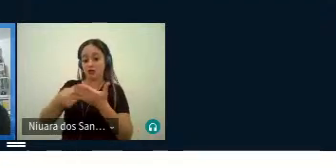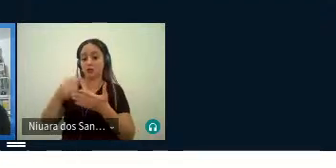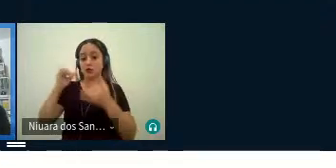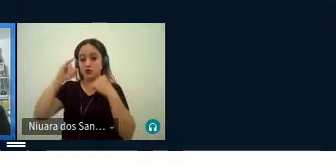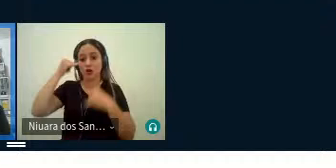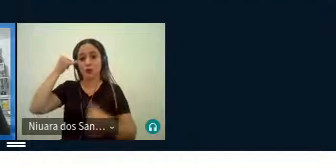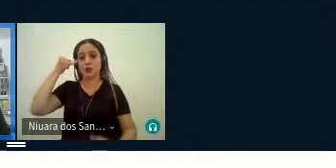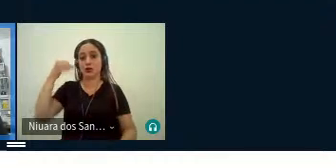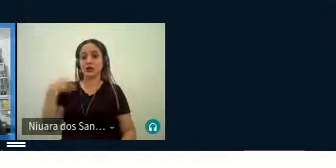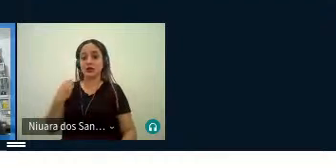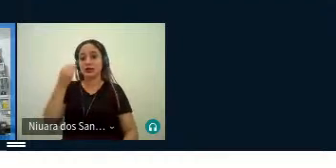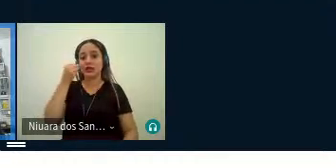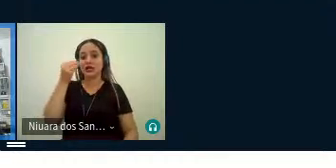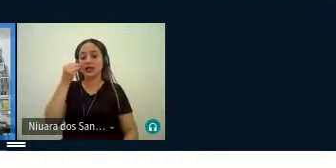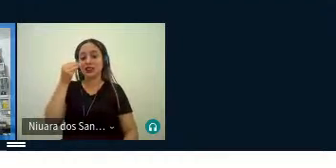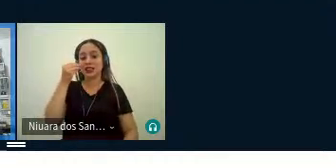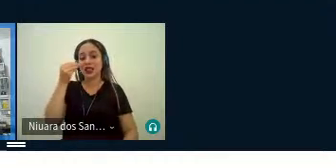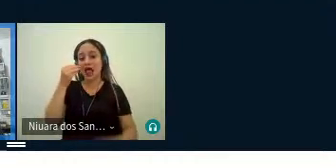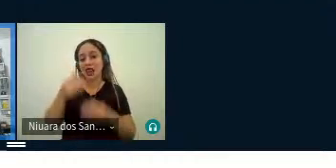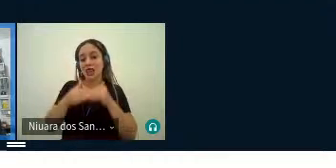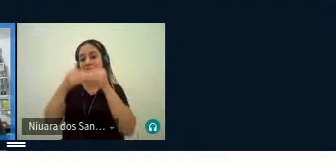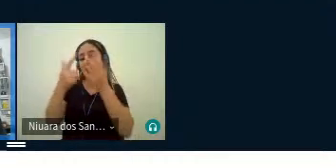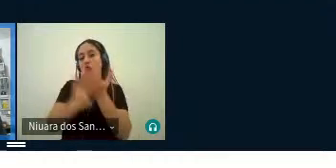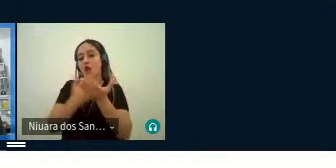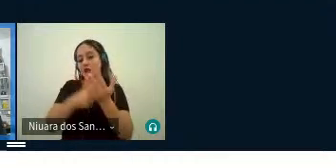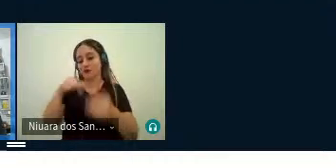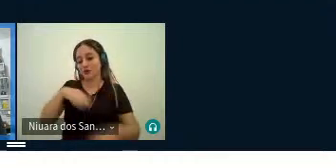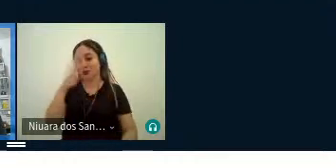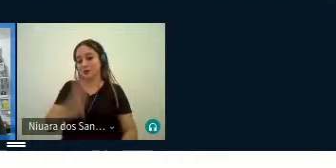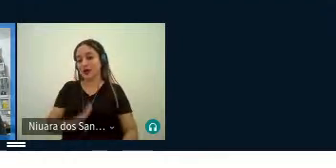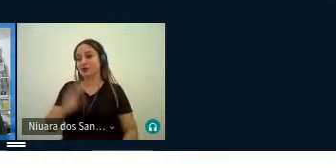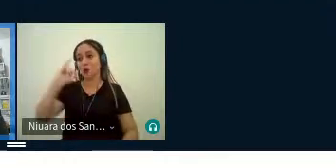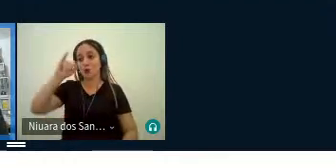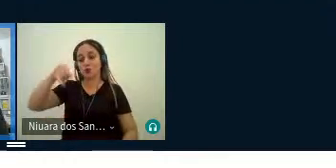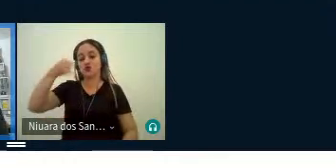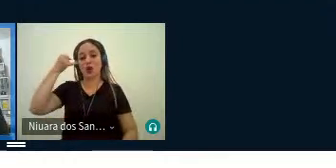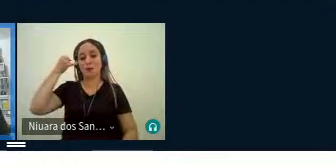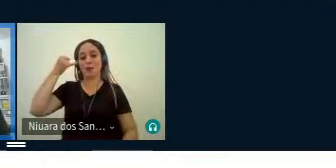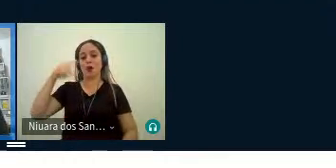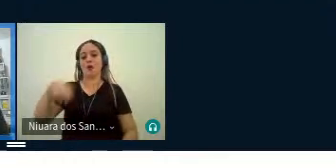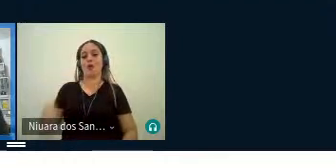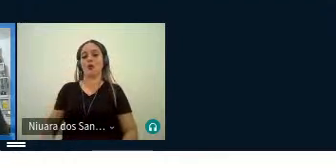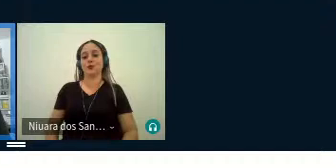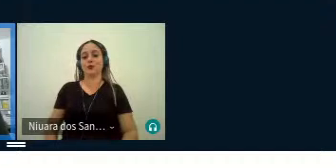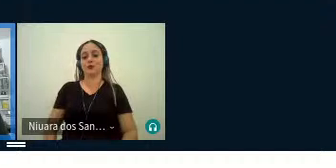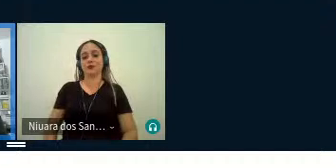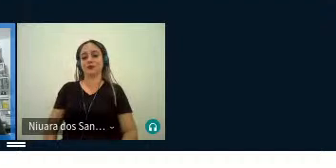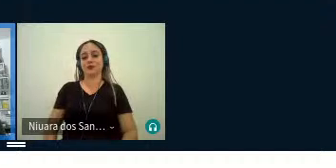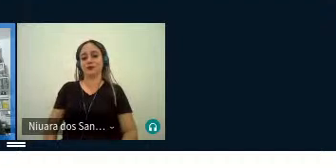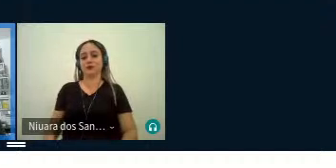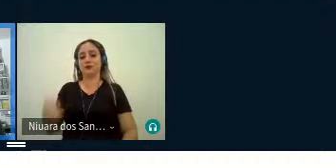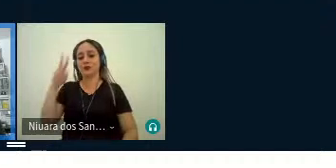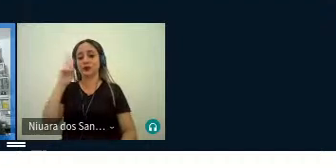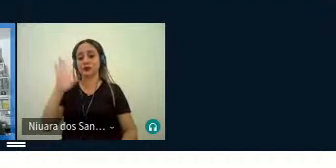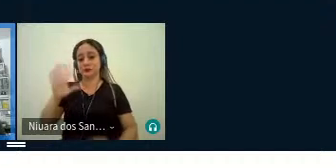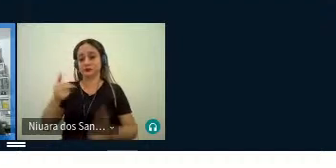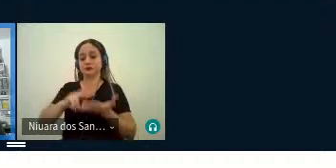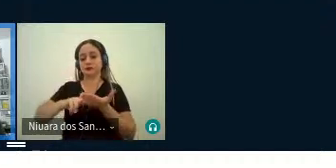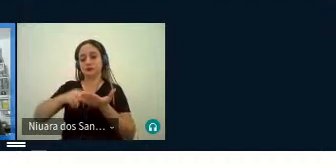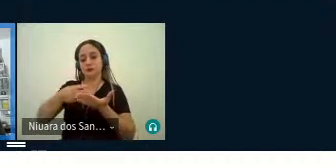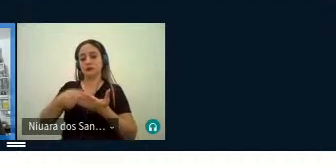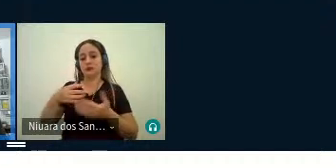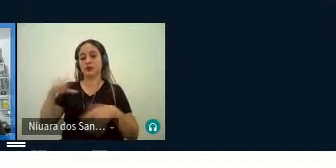tentar levar a obra brasileira para lá, né? Esse conto para lá. Esse conto já está traduzido para o espanhol,